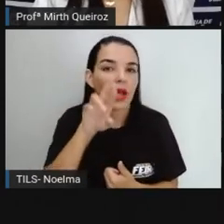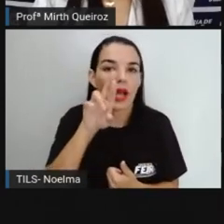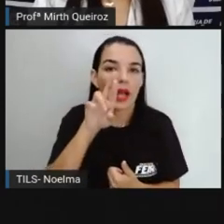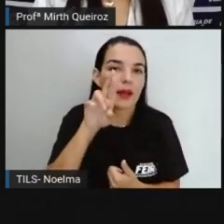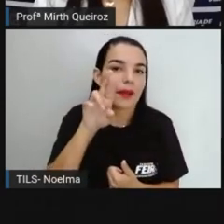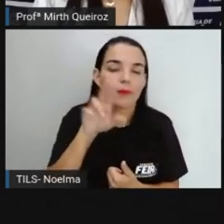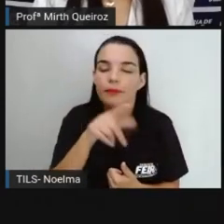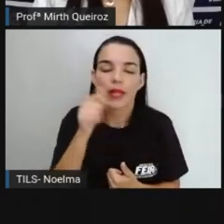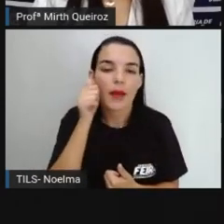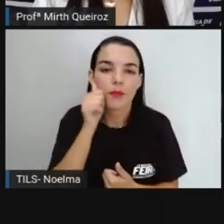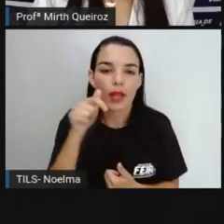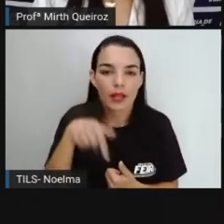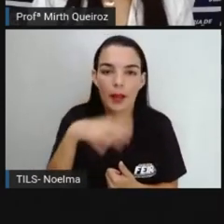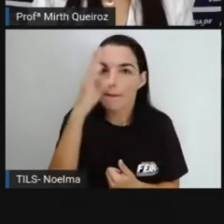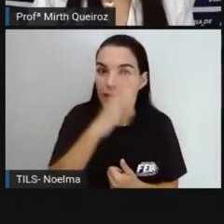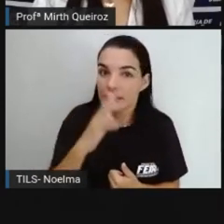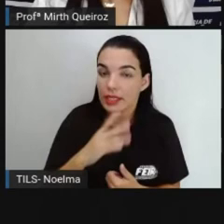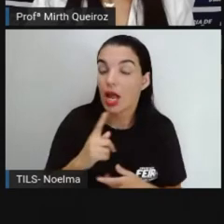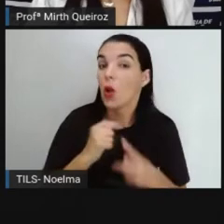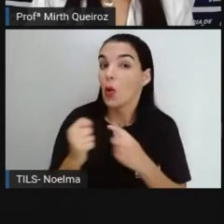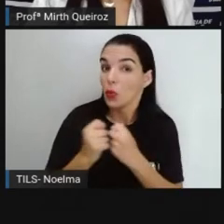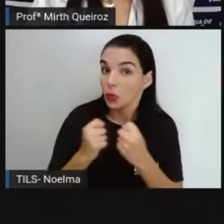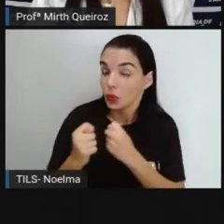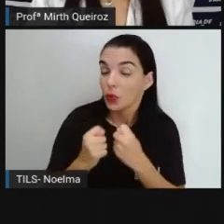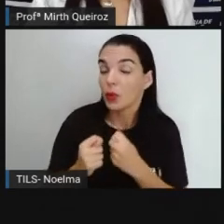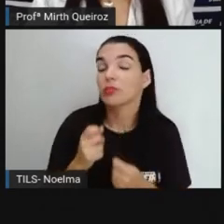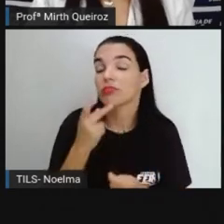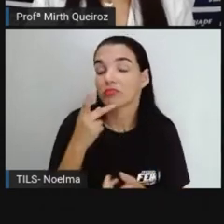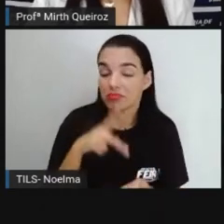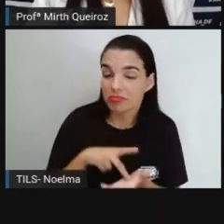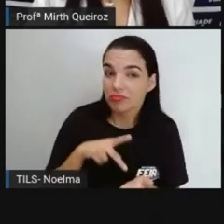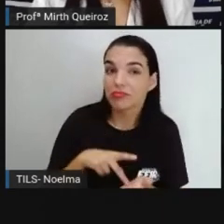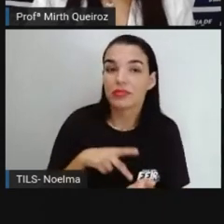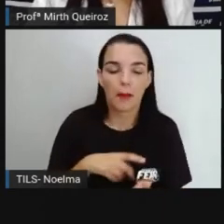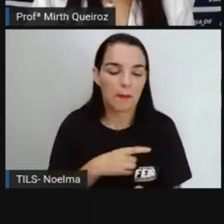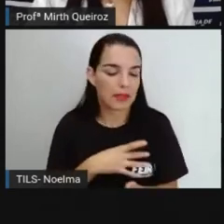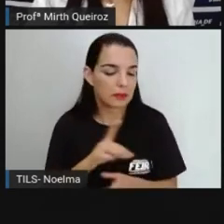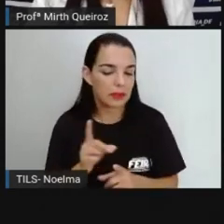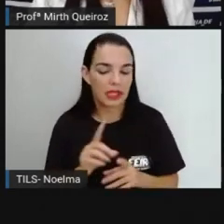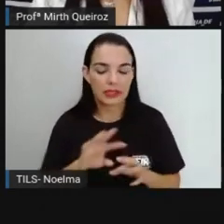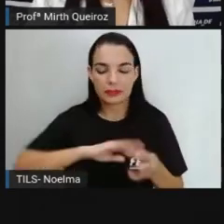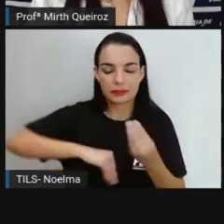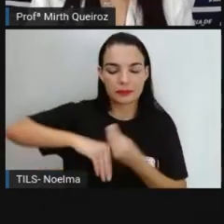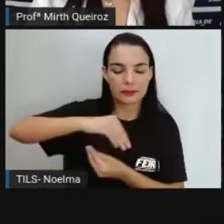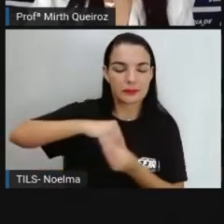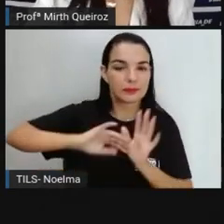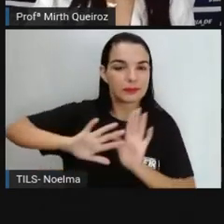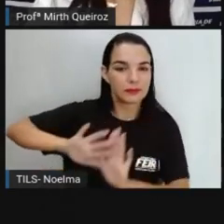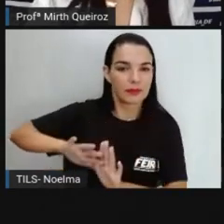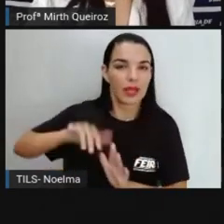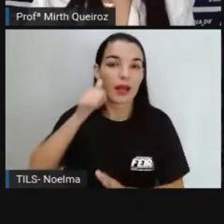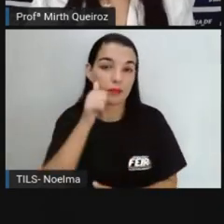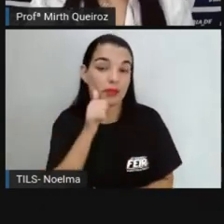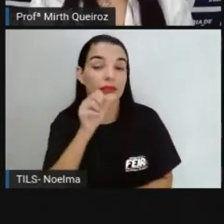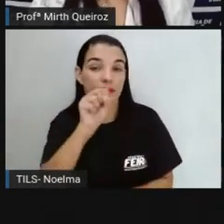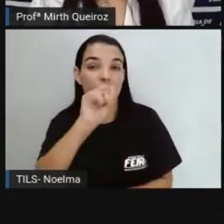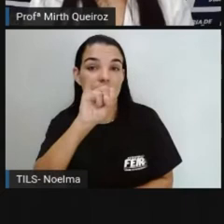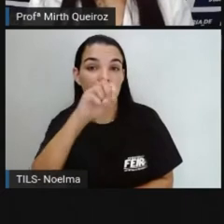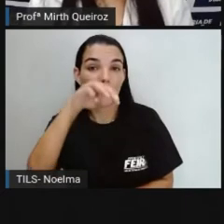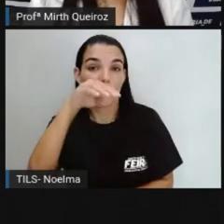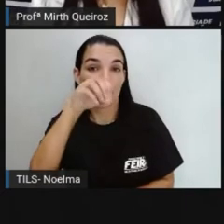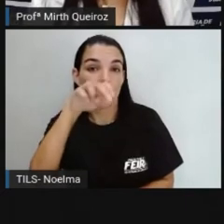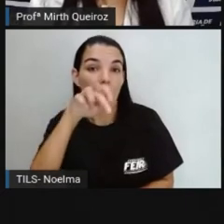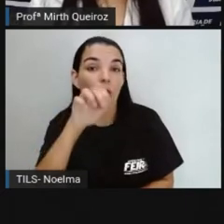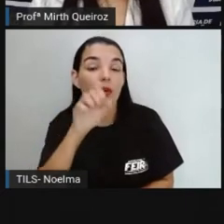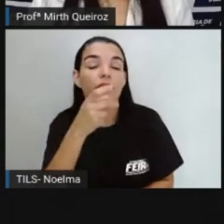né Não deixou que o nervosismo Que a ansiedade, que o medo Atrapalhasse o seu desenvolvimento E Simone Biles, ela soube exatamente